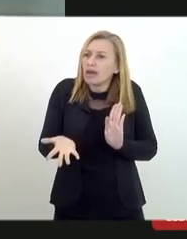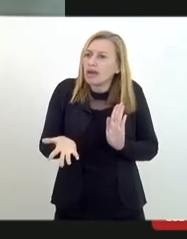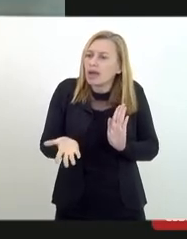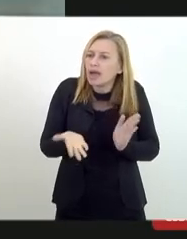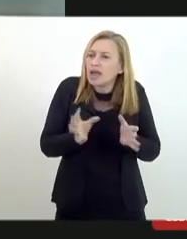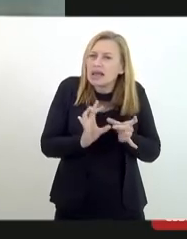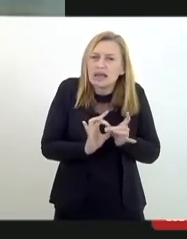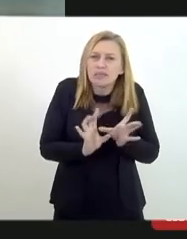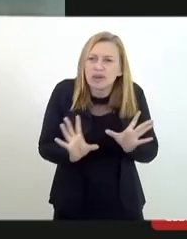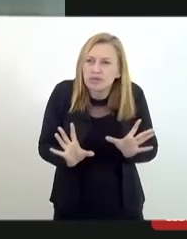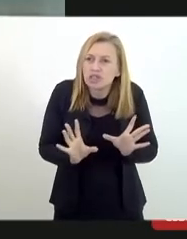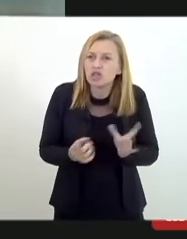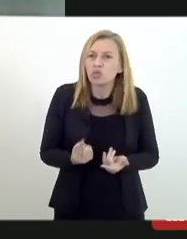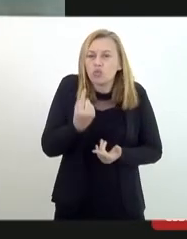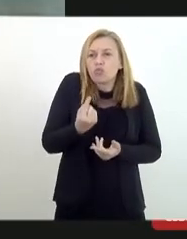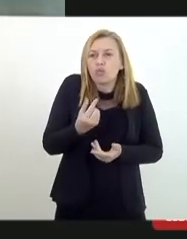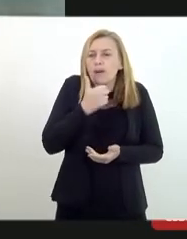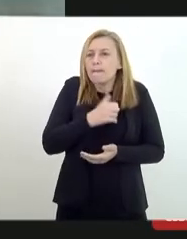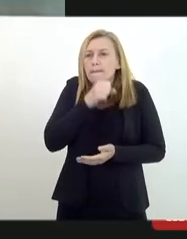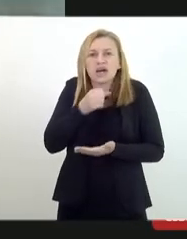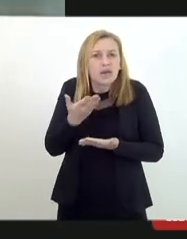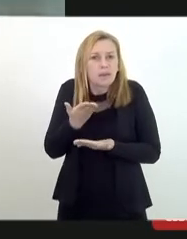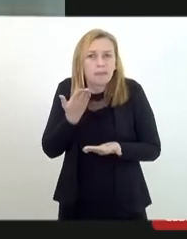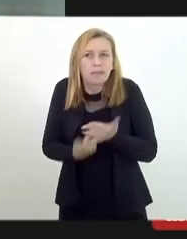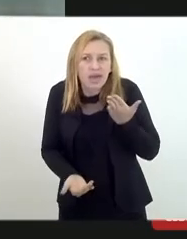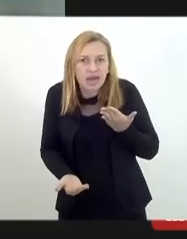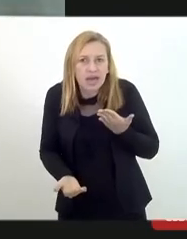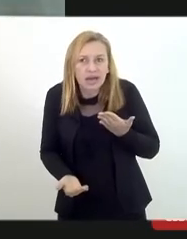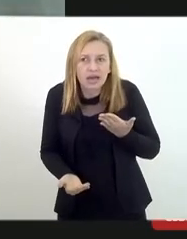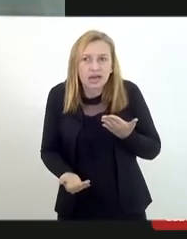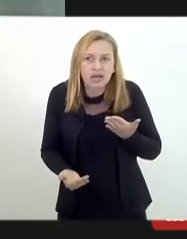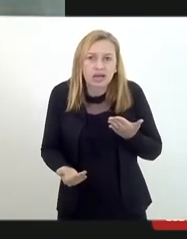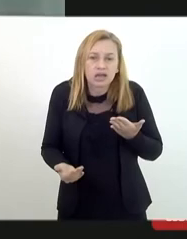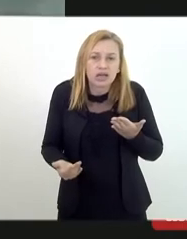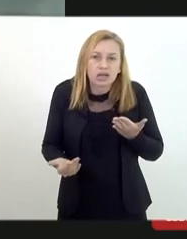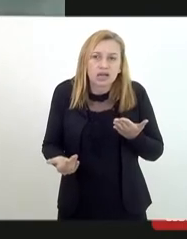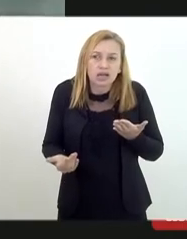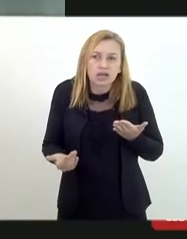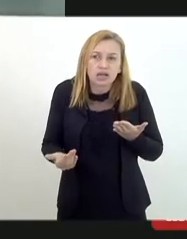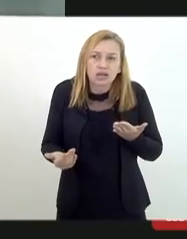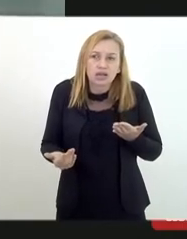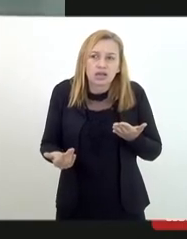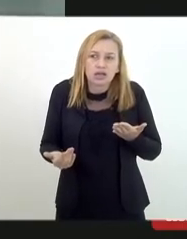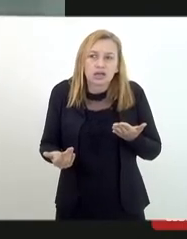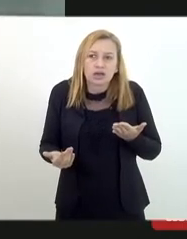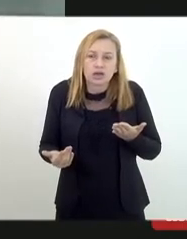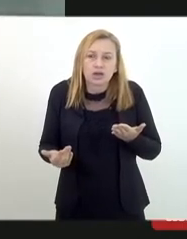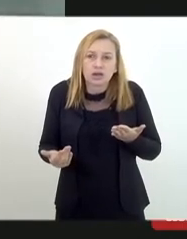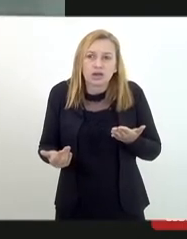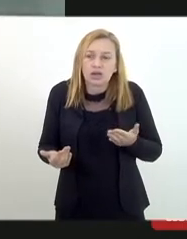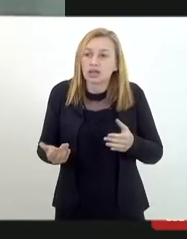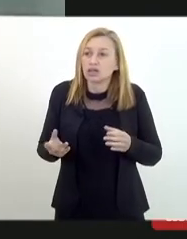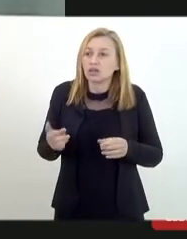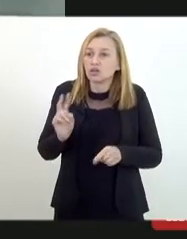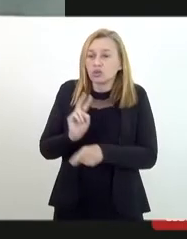permitir que uma mãe perca a sua guarda de um filho porque cultua determinada religião.